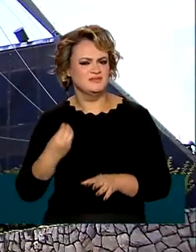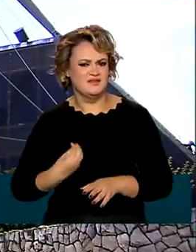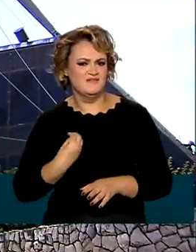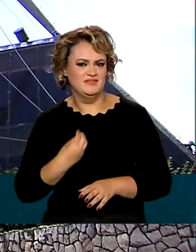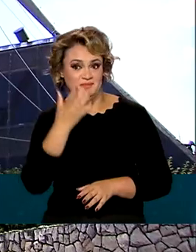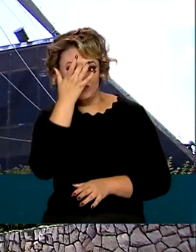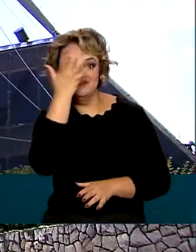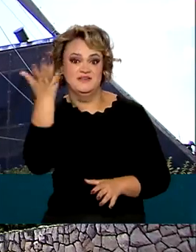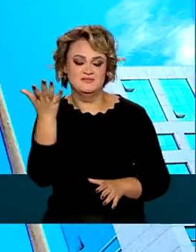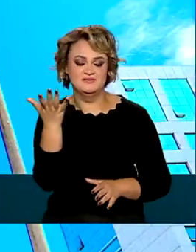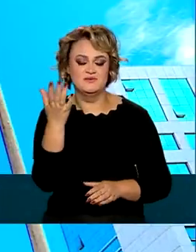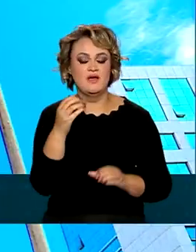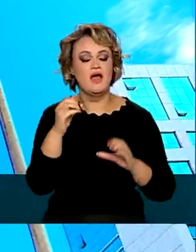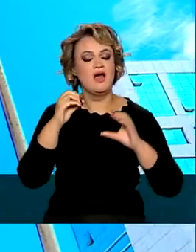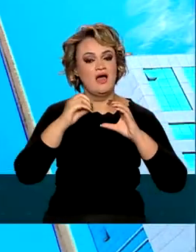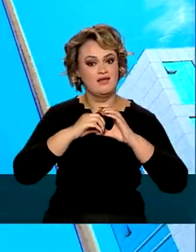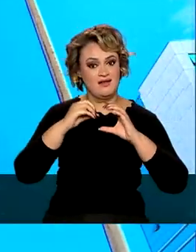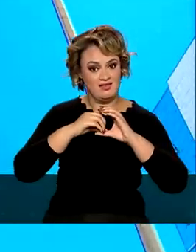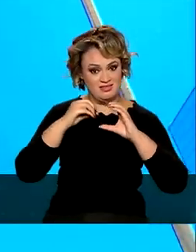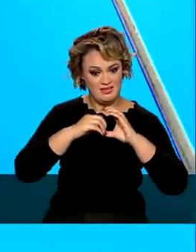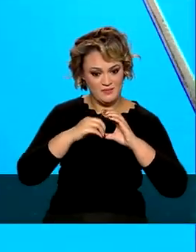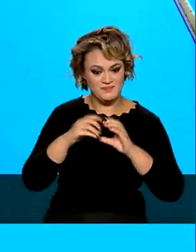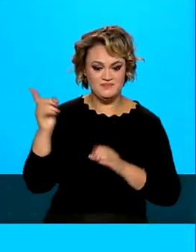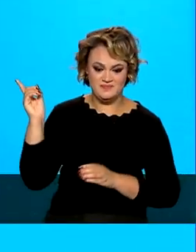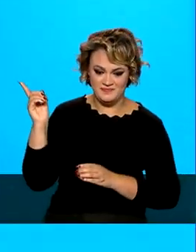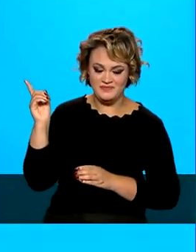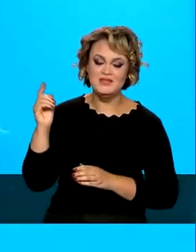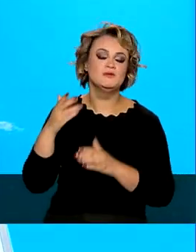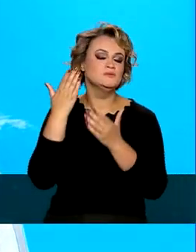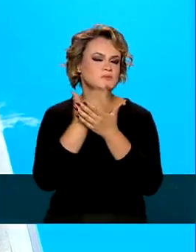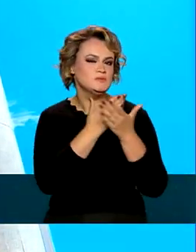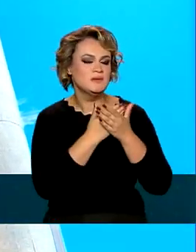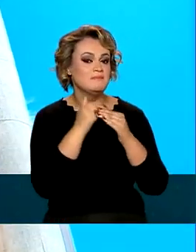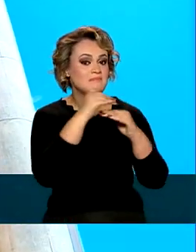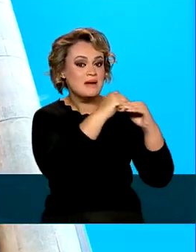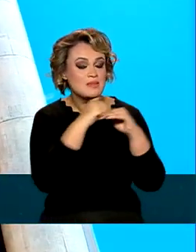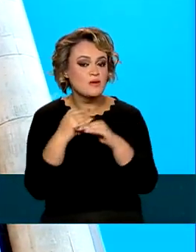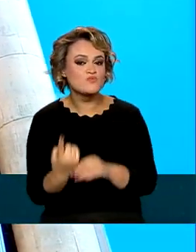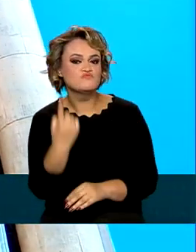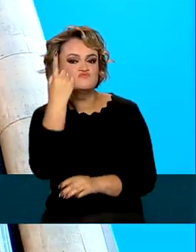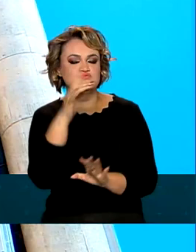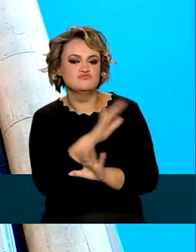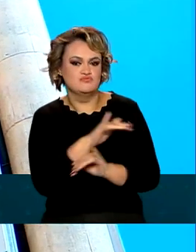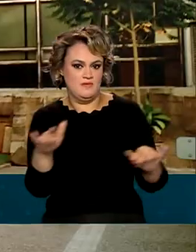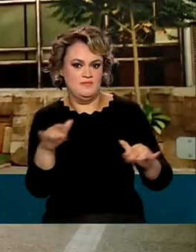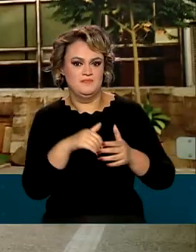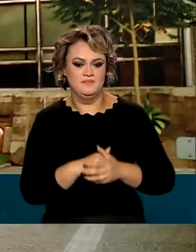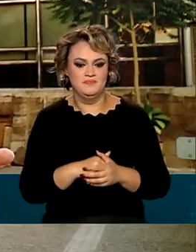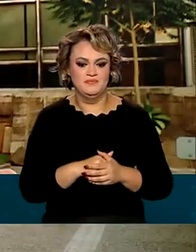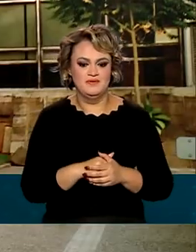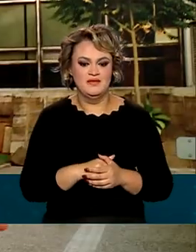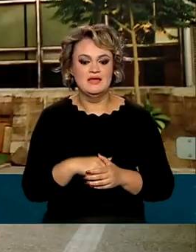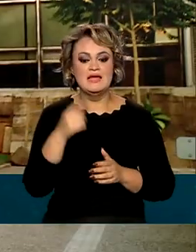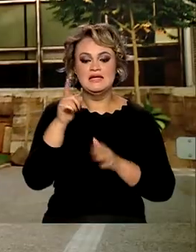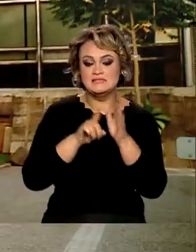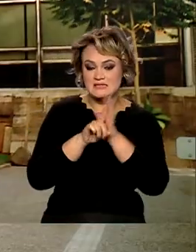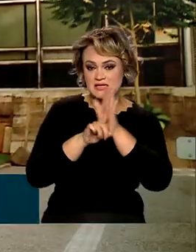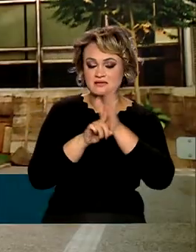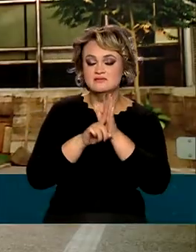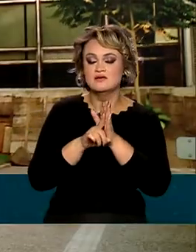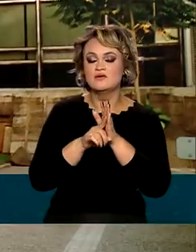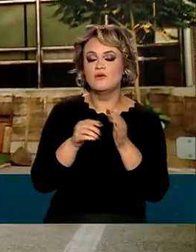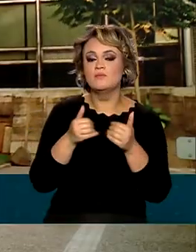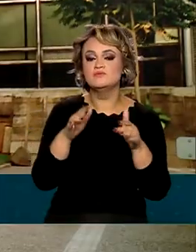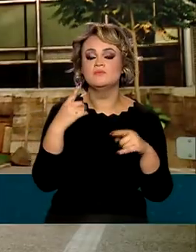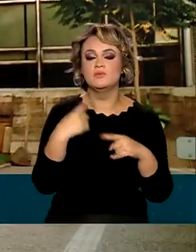consumidor, a Agência Nacional de Telecomunicações estuda padronizar os carregadores de celular. A consulta foi aberta depois